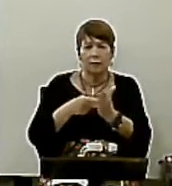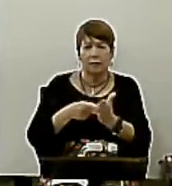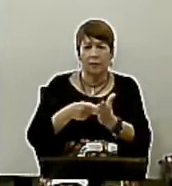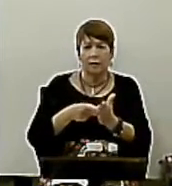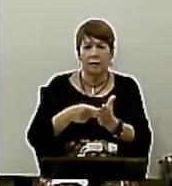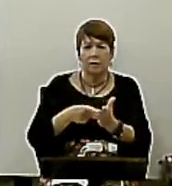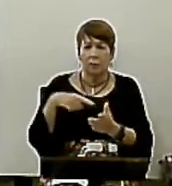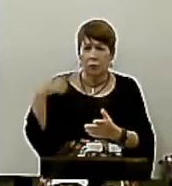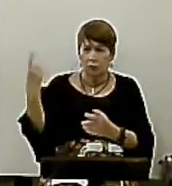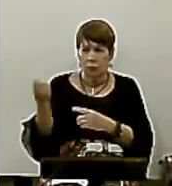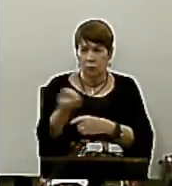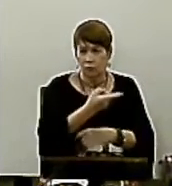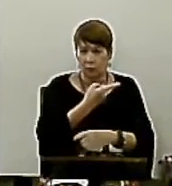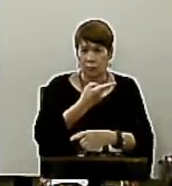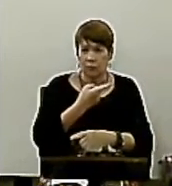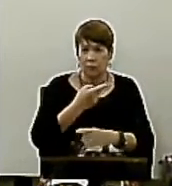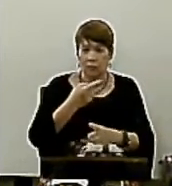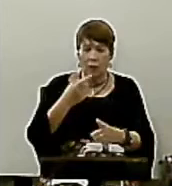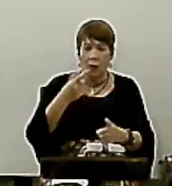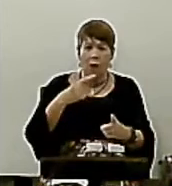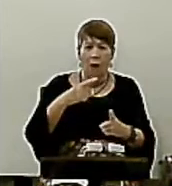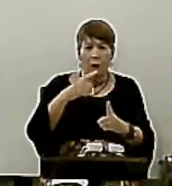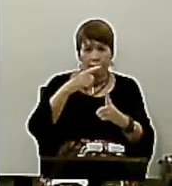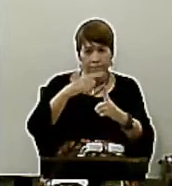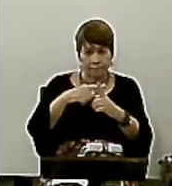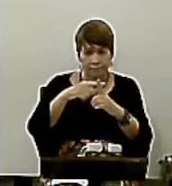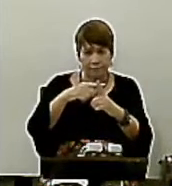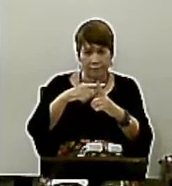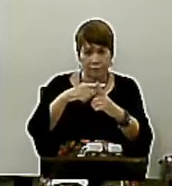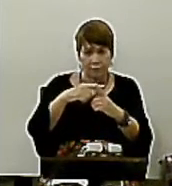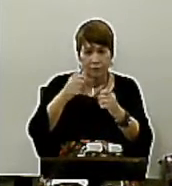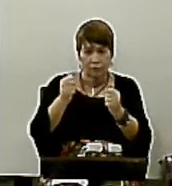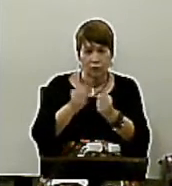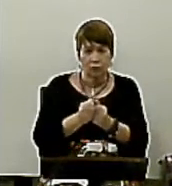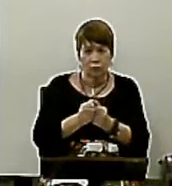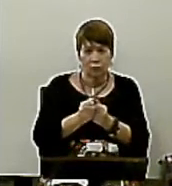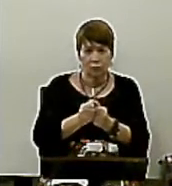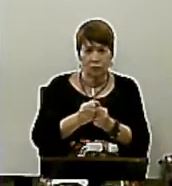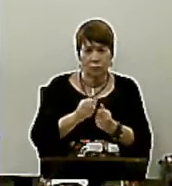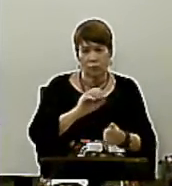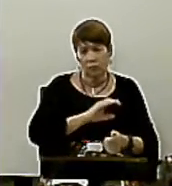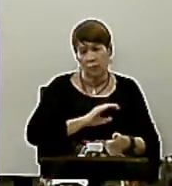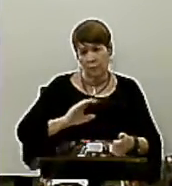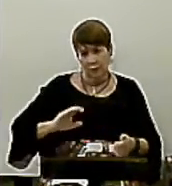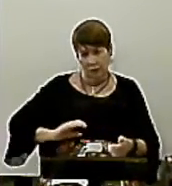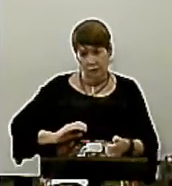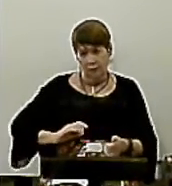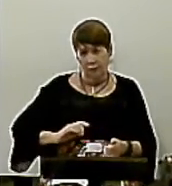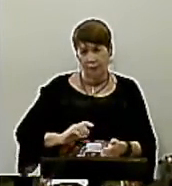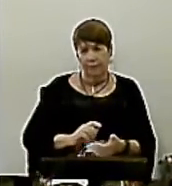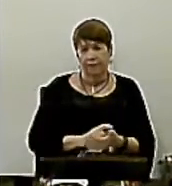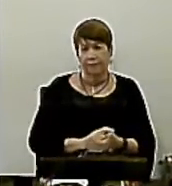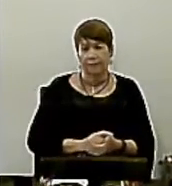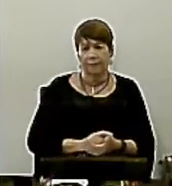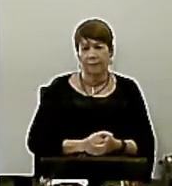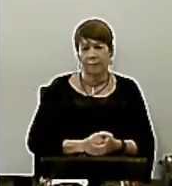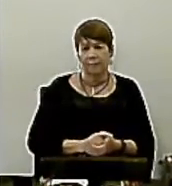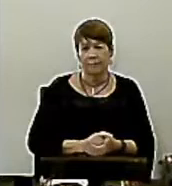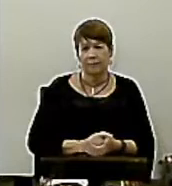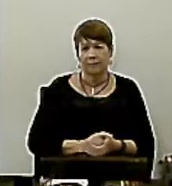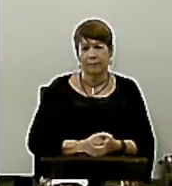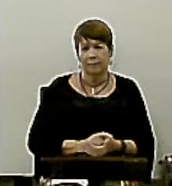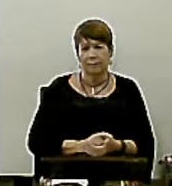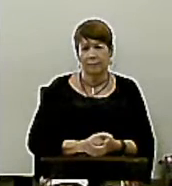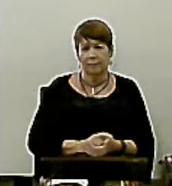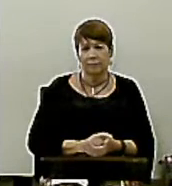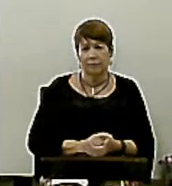E isso implica Conforme vai dizer O versículo 24 Do capítulo 5 De Gálatas Crucificar a carne Com as